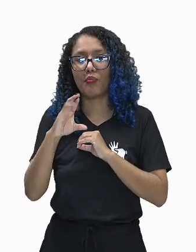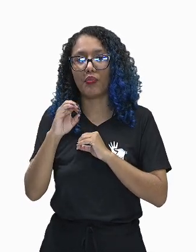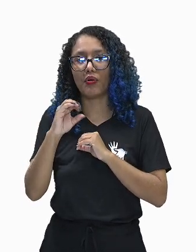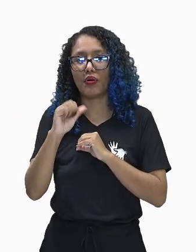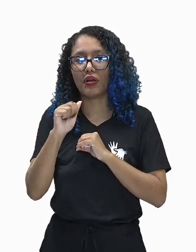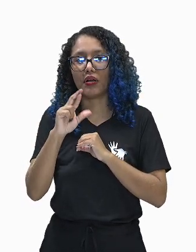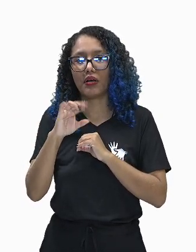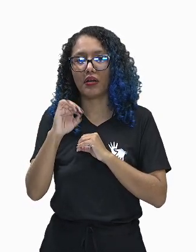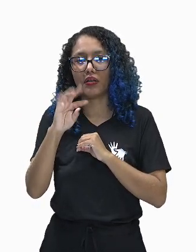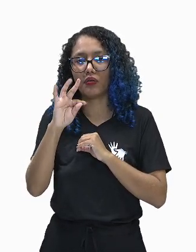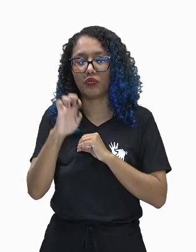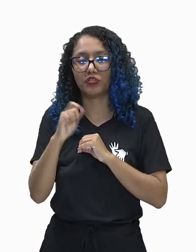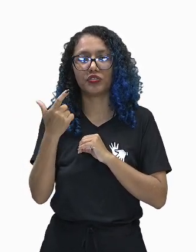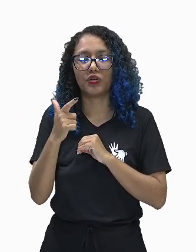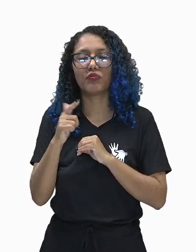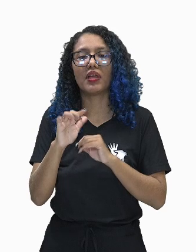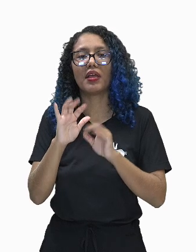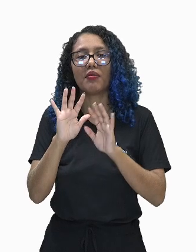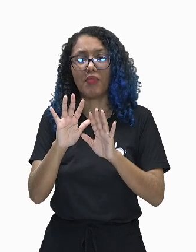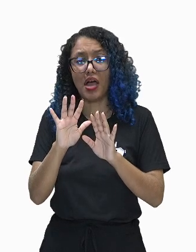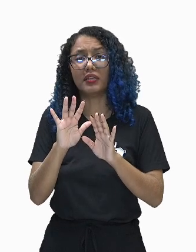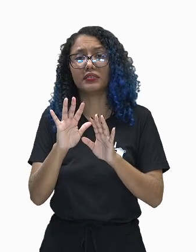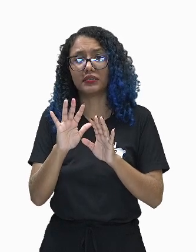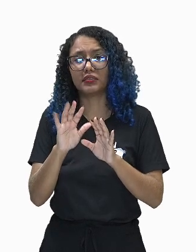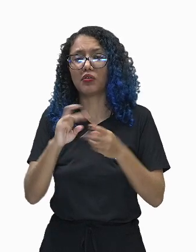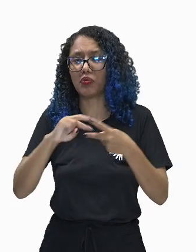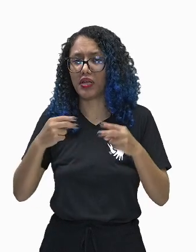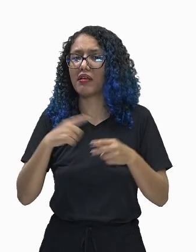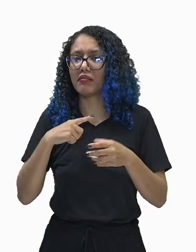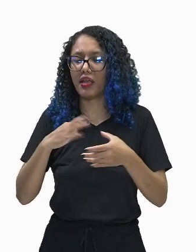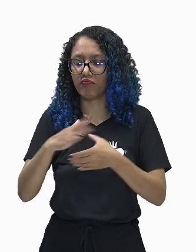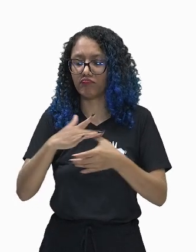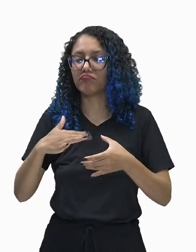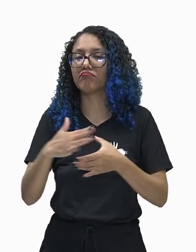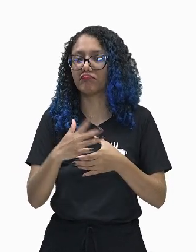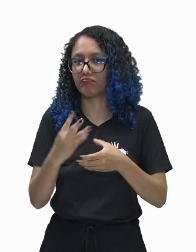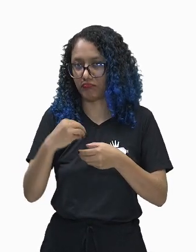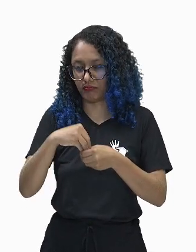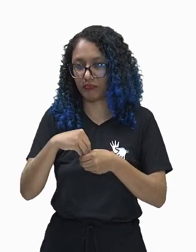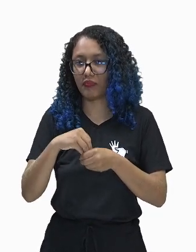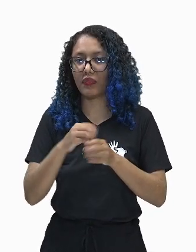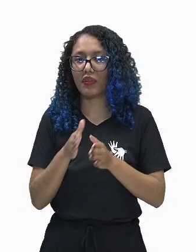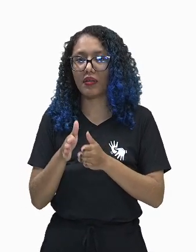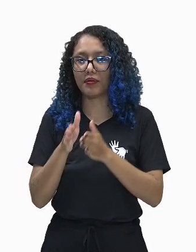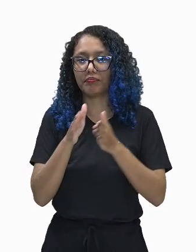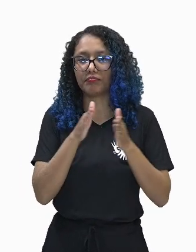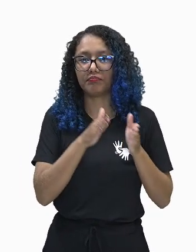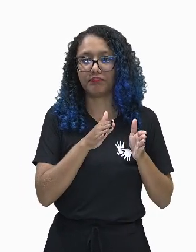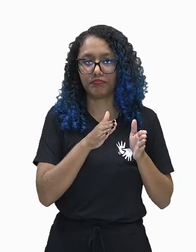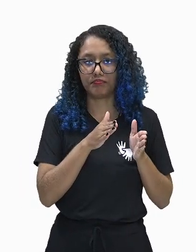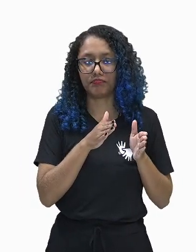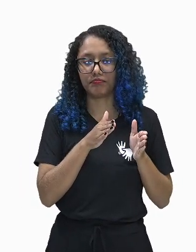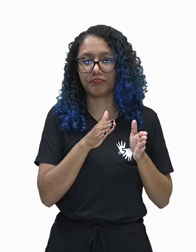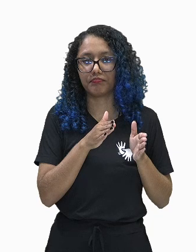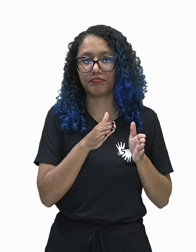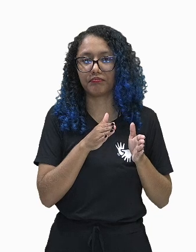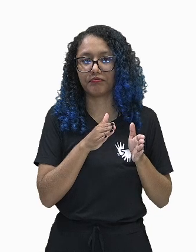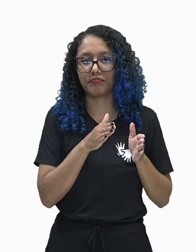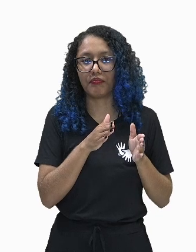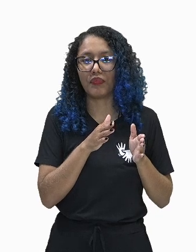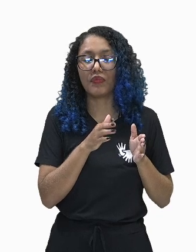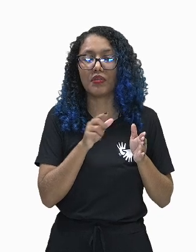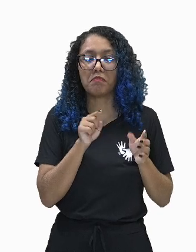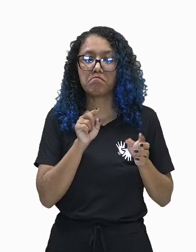esteja ausente, na verdade, ele estará disperso no citoplasma. E o que vai diferenciar uma célula